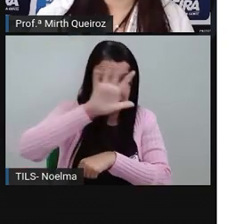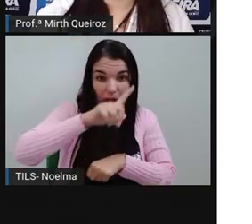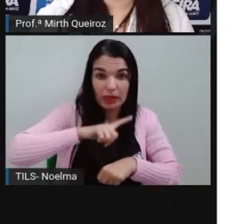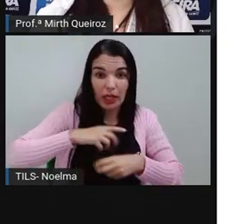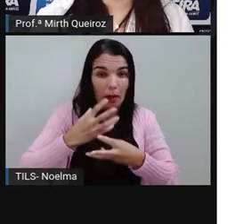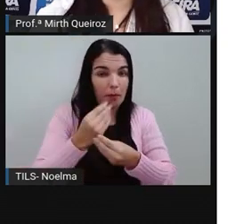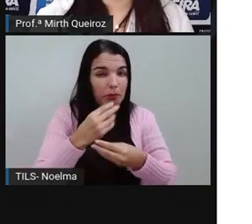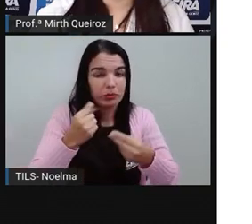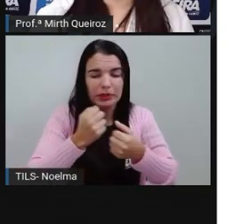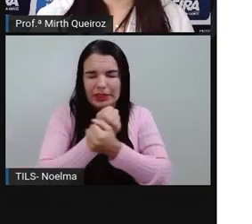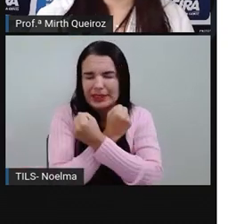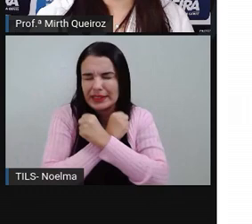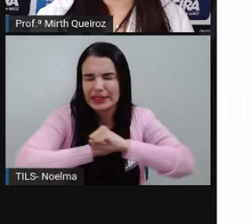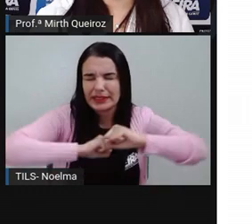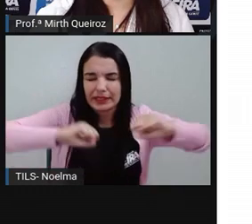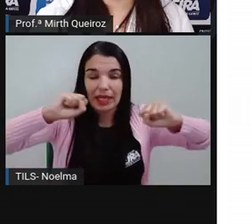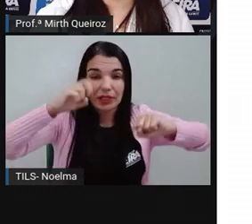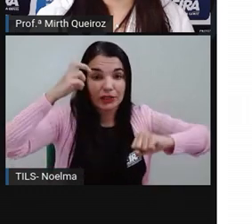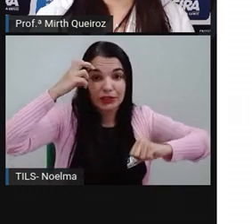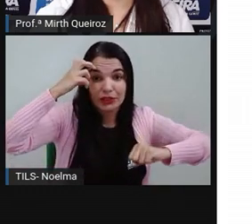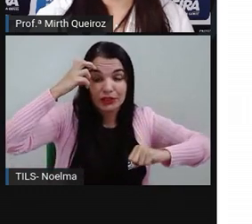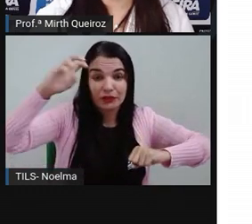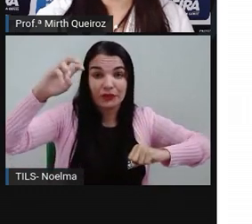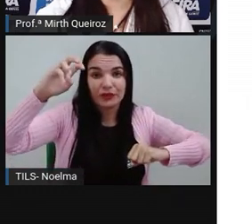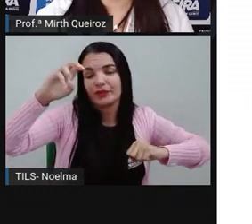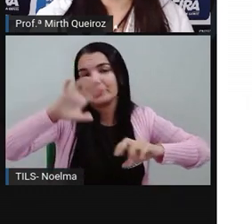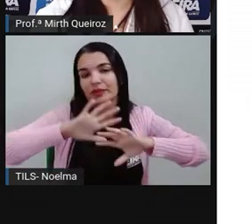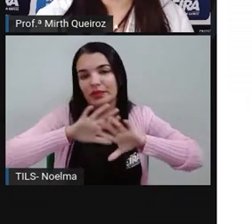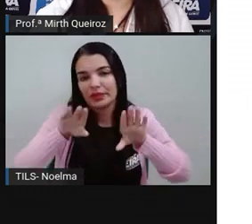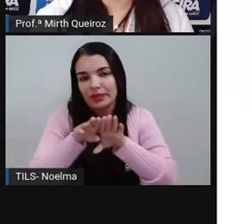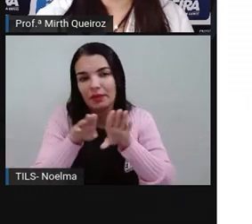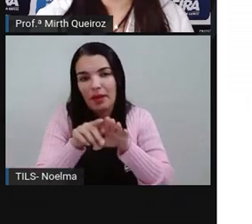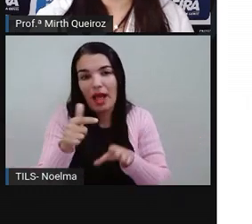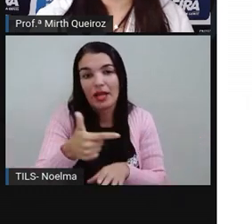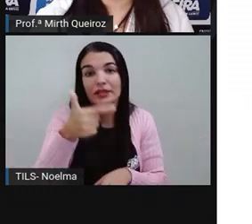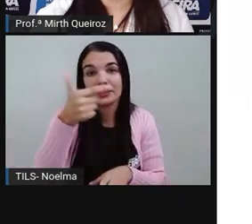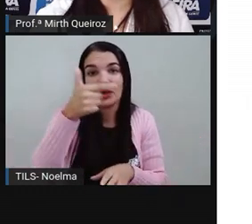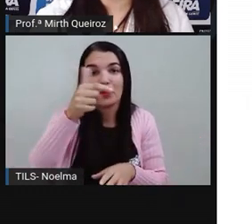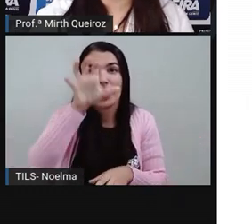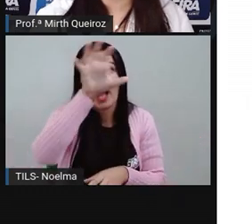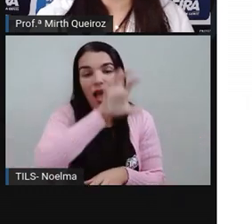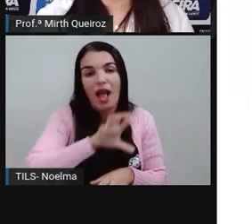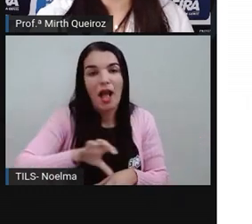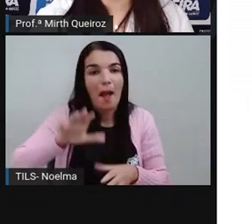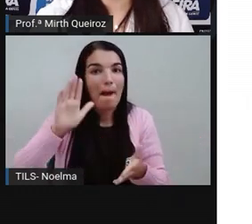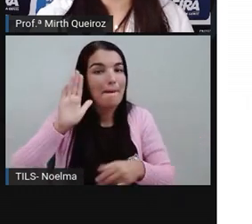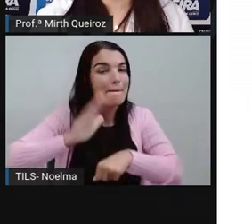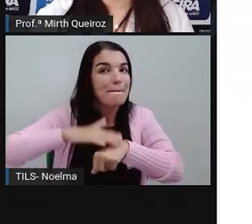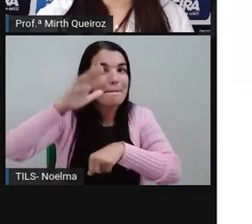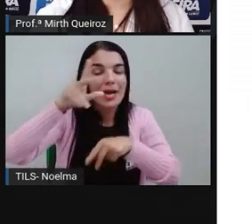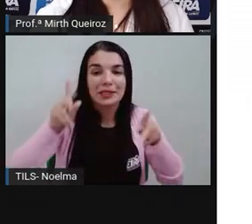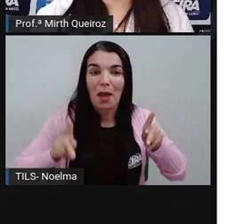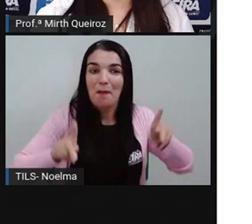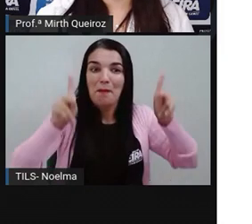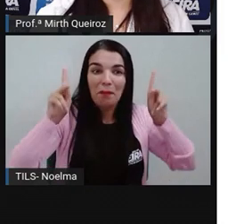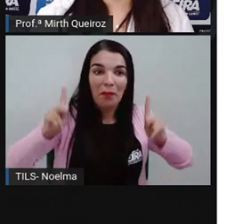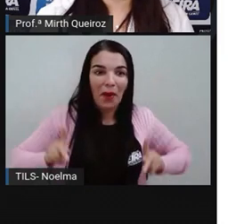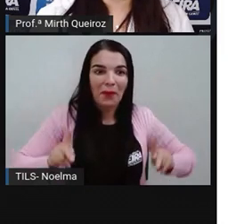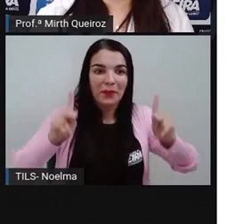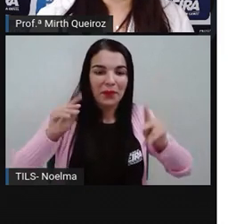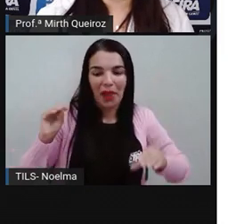grande diversidade natural. E é a segunda região mais populosa do